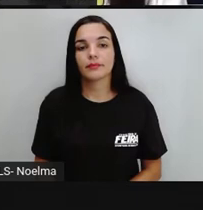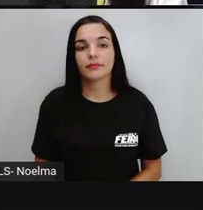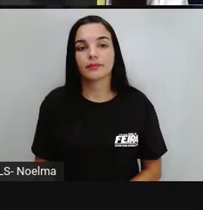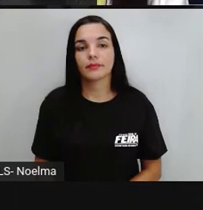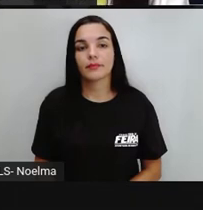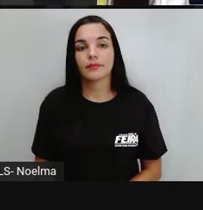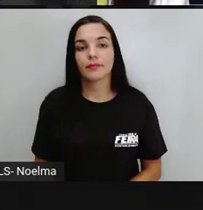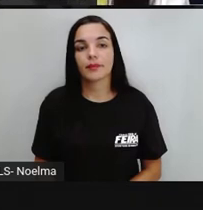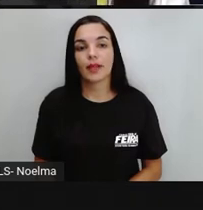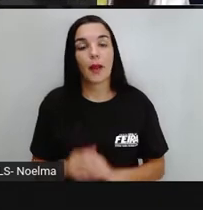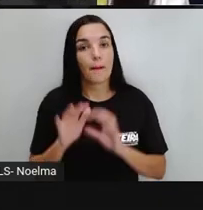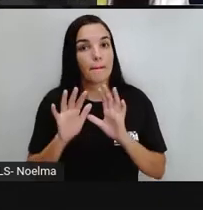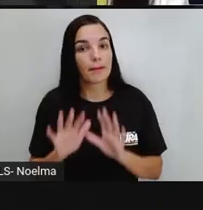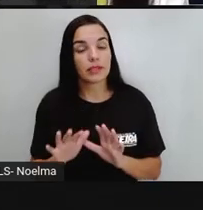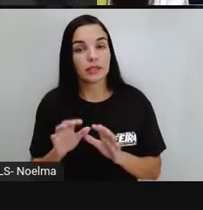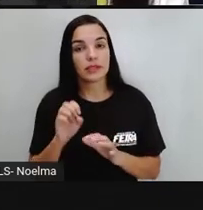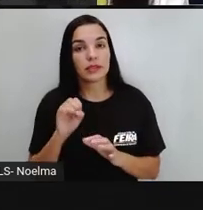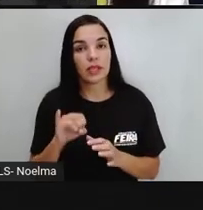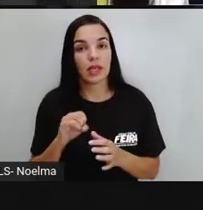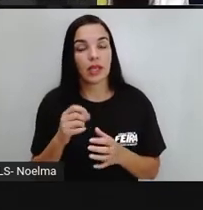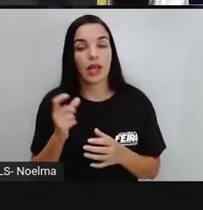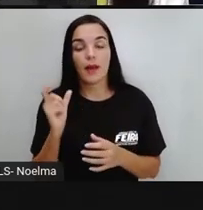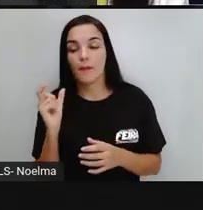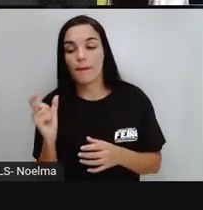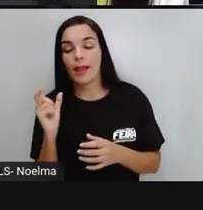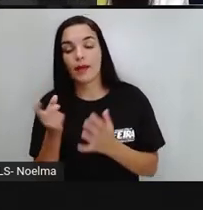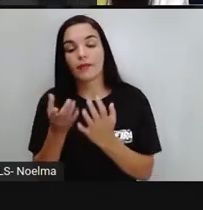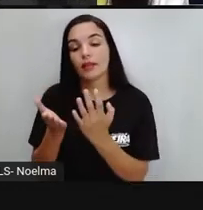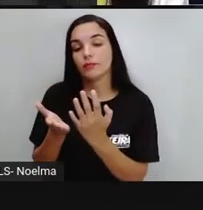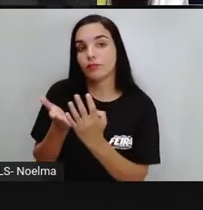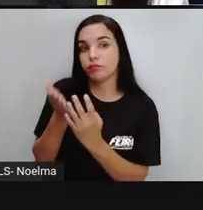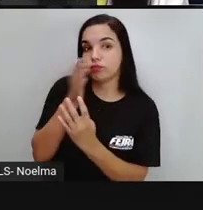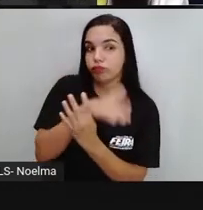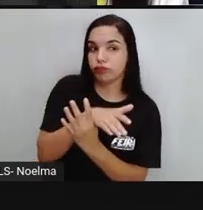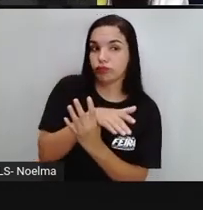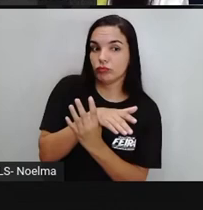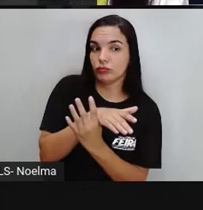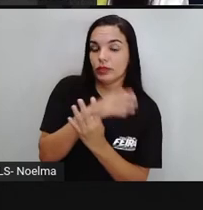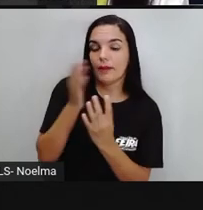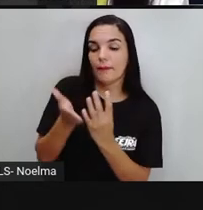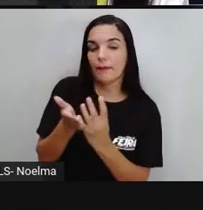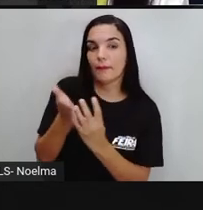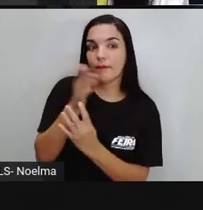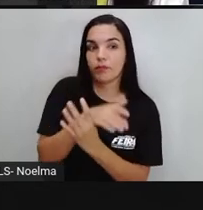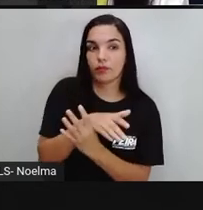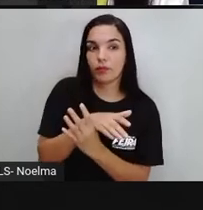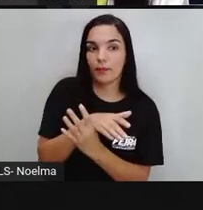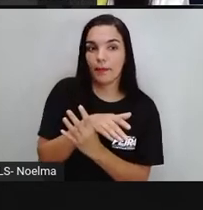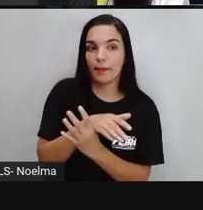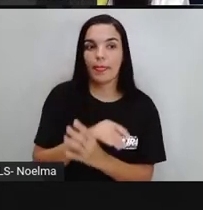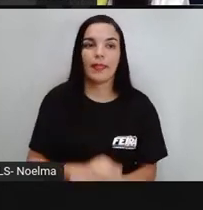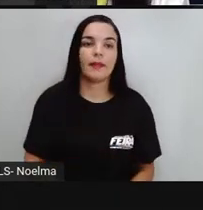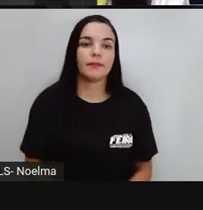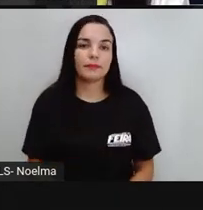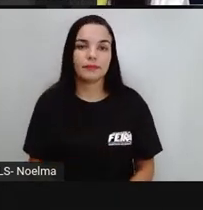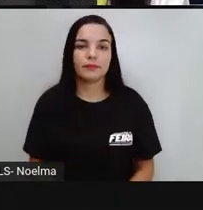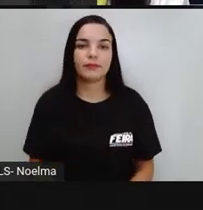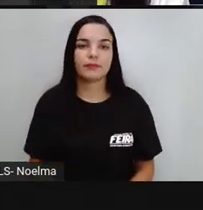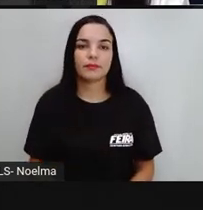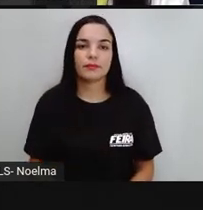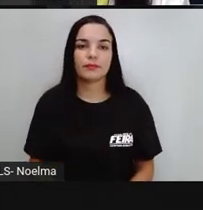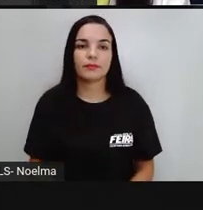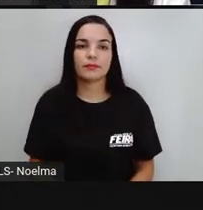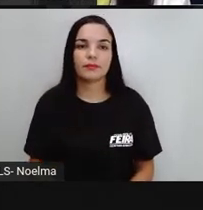contando aí a sílaba, a palavra de trás pra frente, da última sílaba pra sílaba a